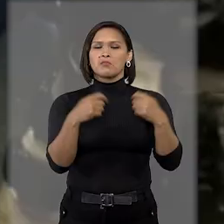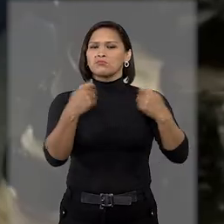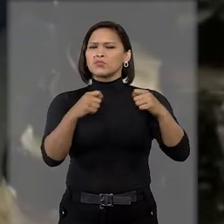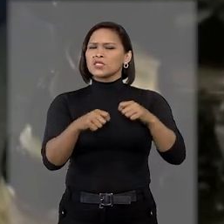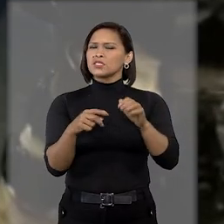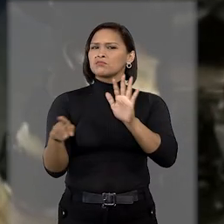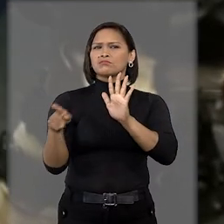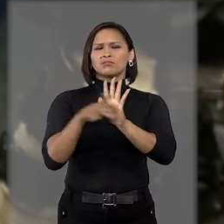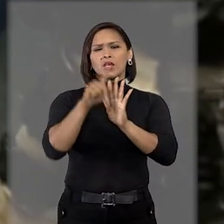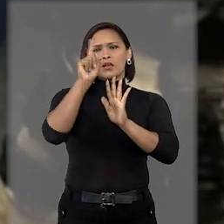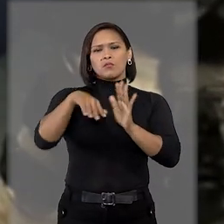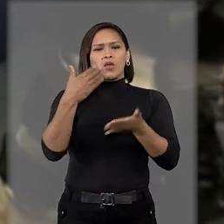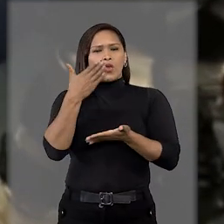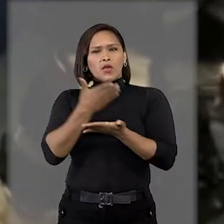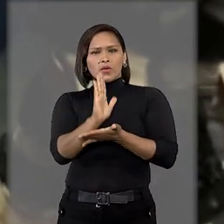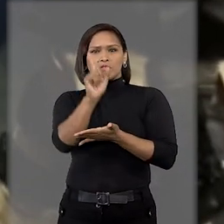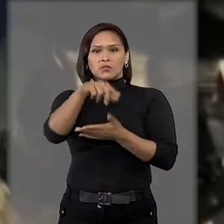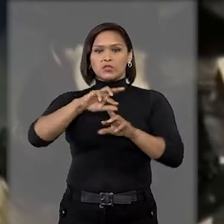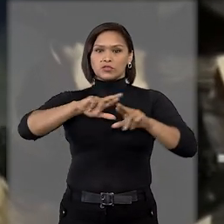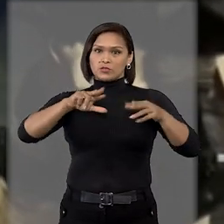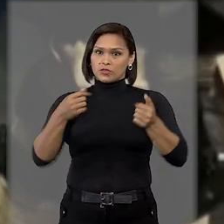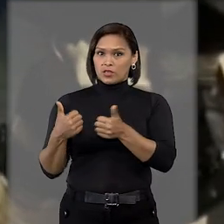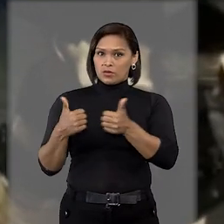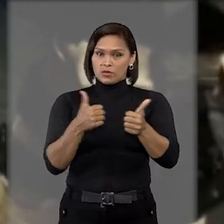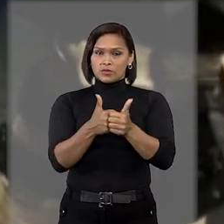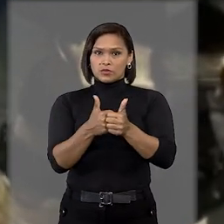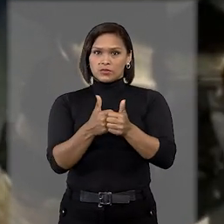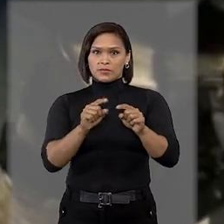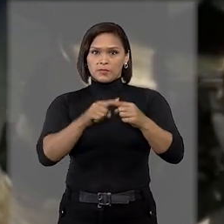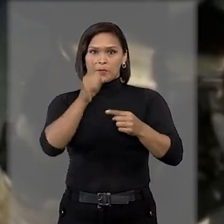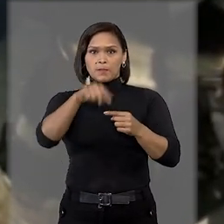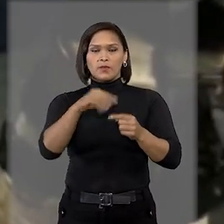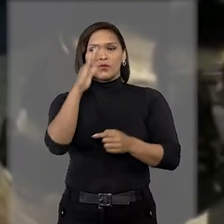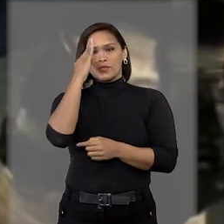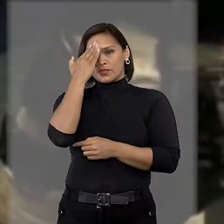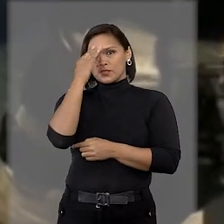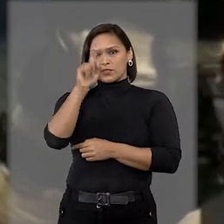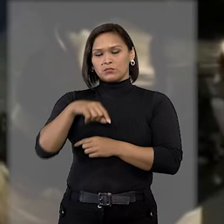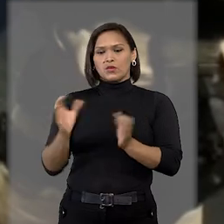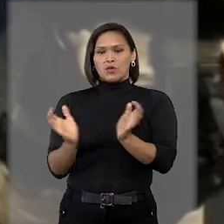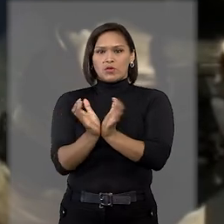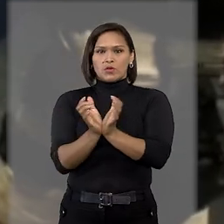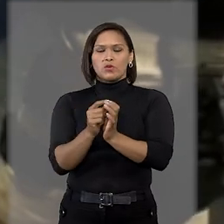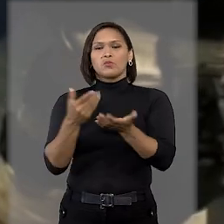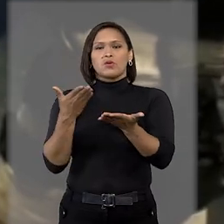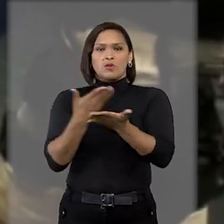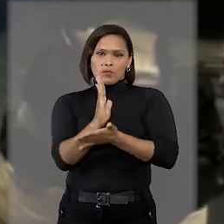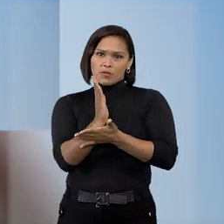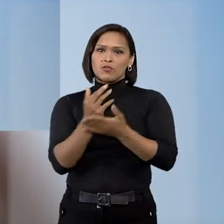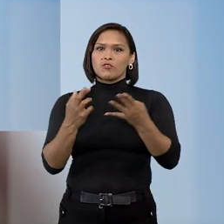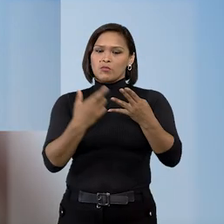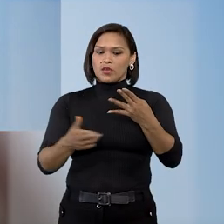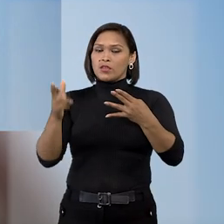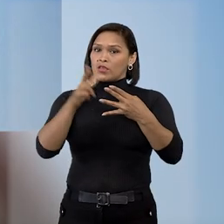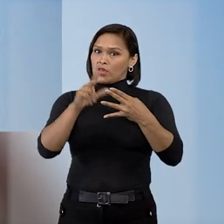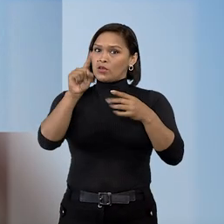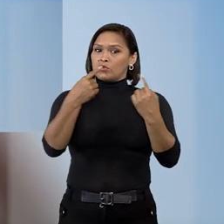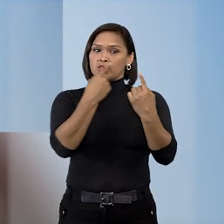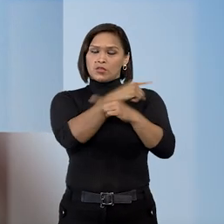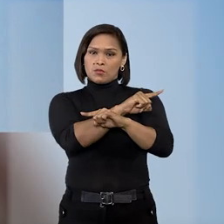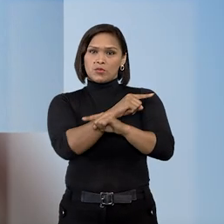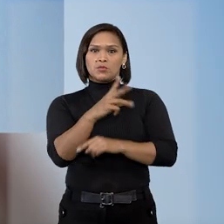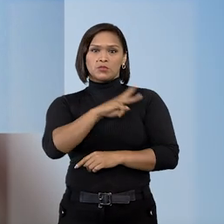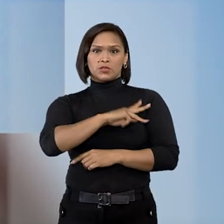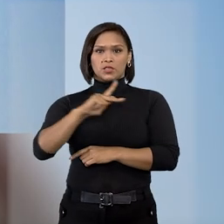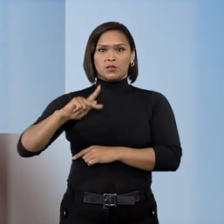necessariamente ao reconhecimento de atipicidade da conduta. Com esse entendimento, o colegiado deu provimento a recurso interposto